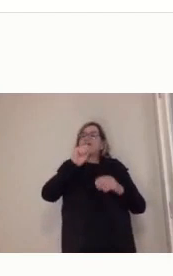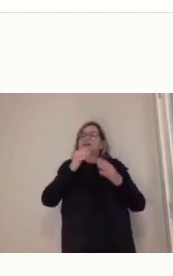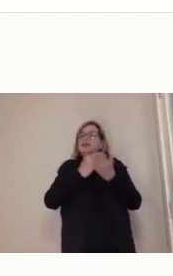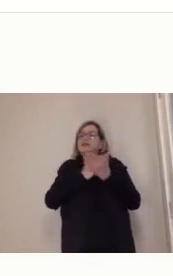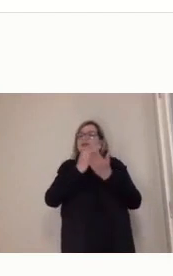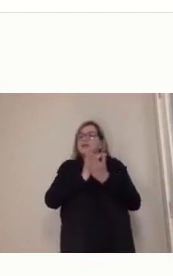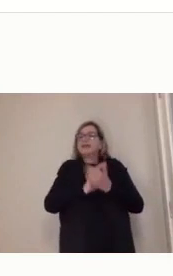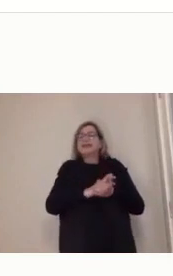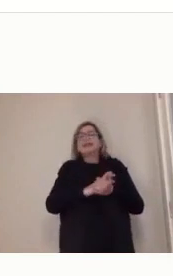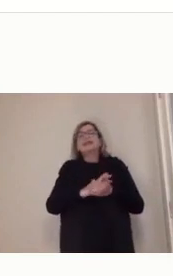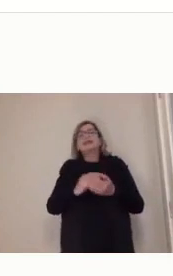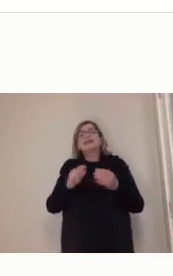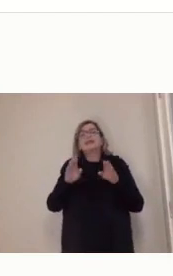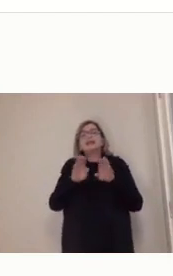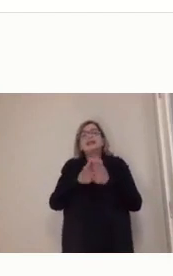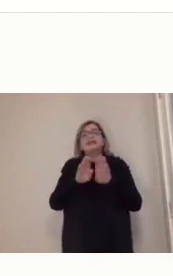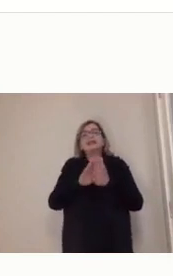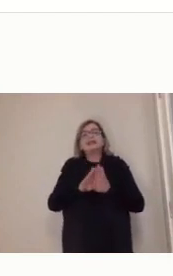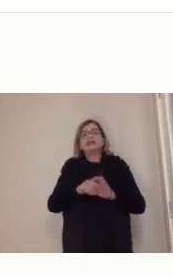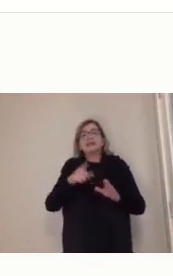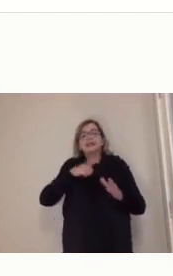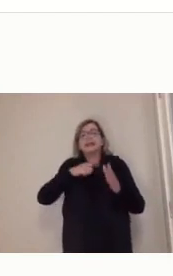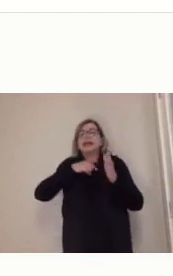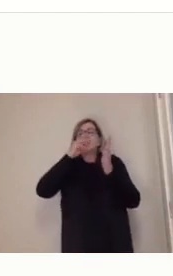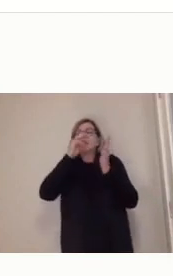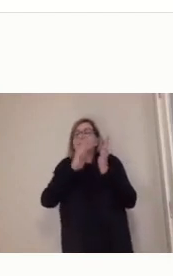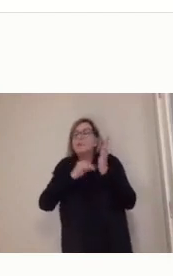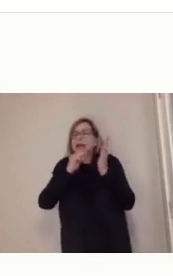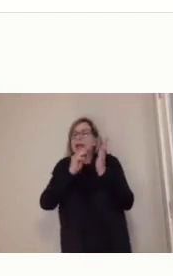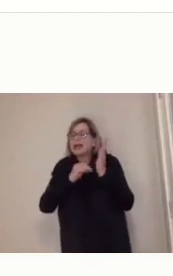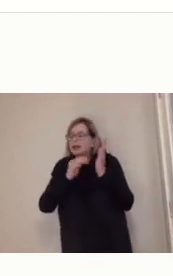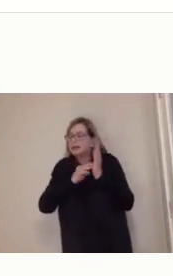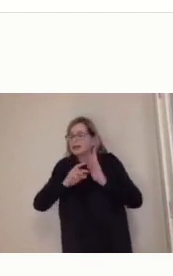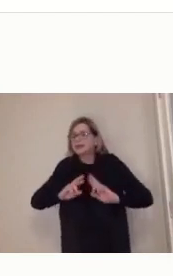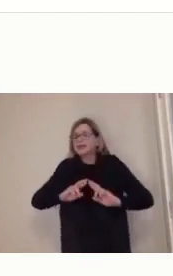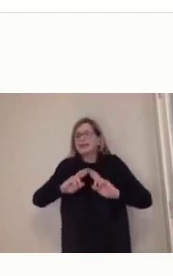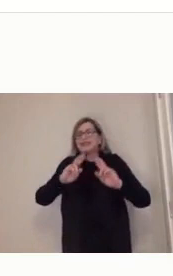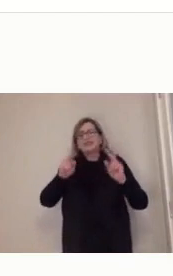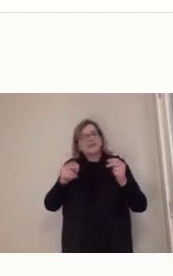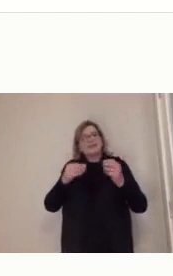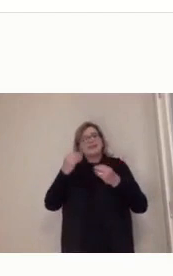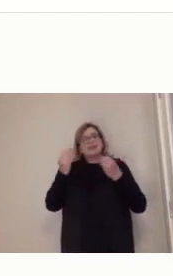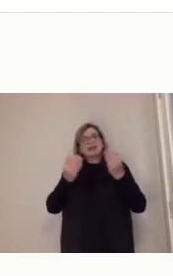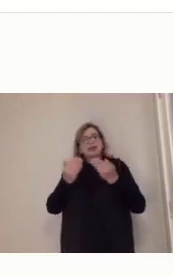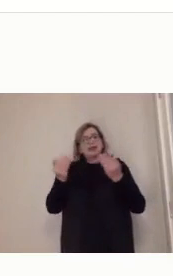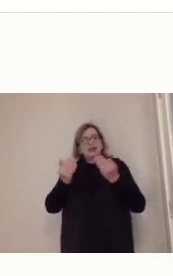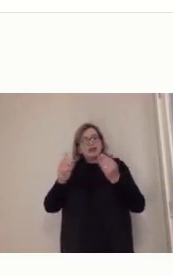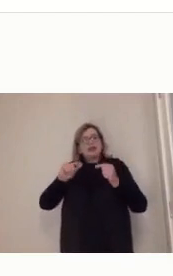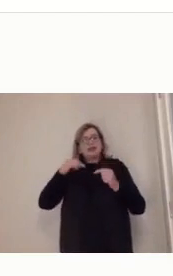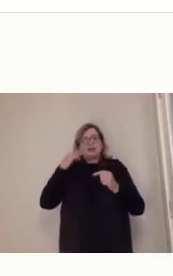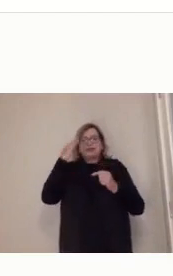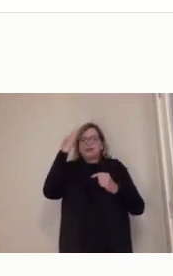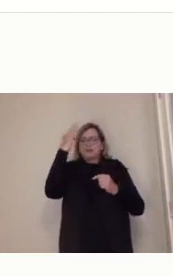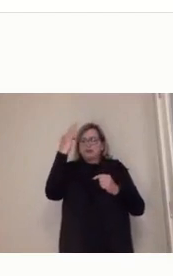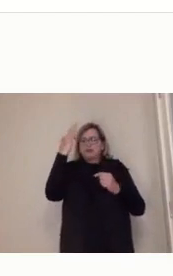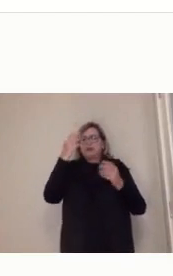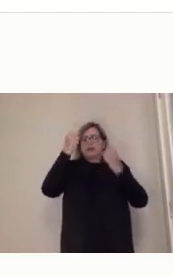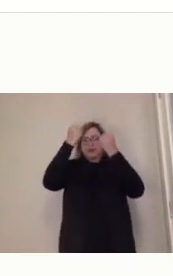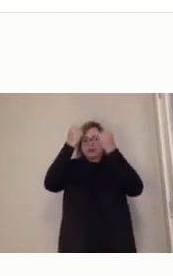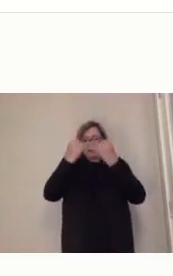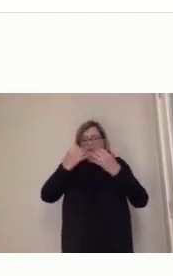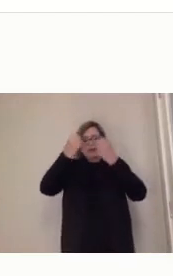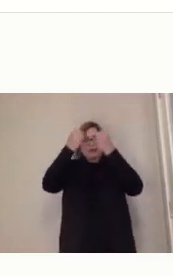sobre avanços da web 3.0 e a gente já fala na web 4.0. Então, a web 3.0,